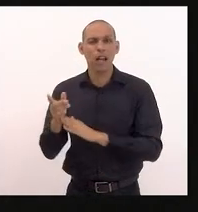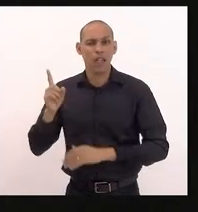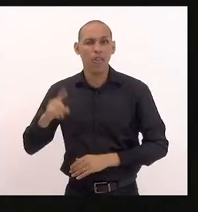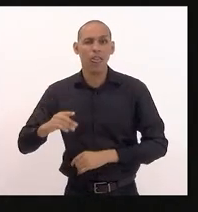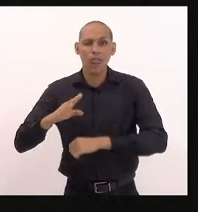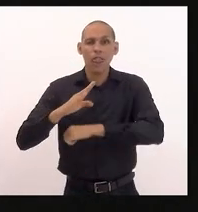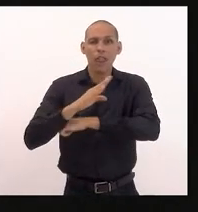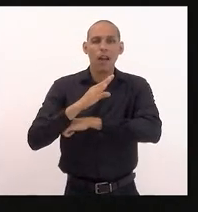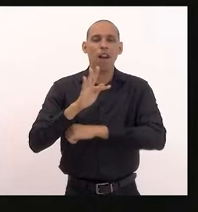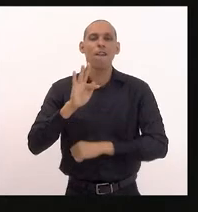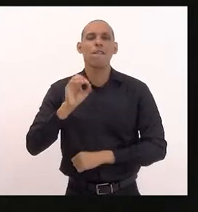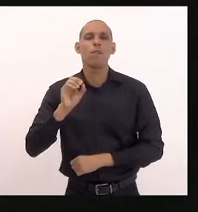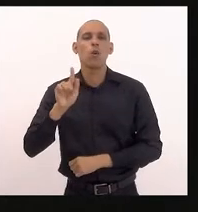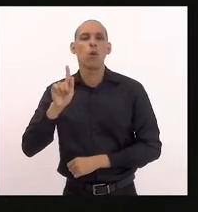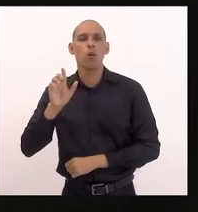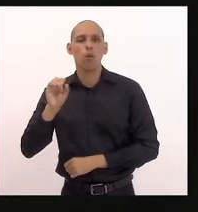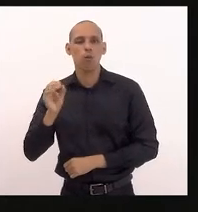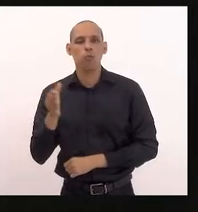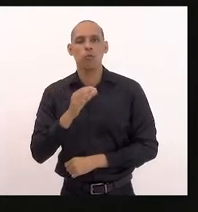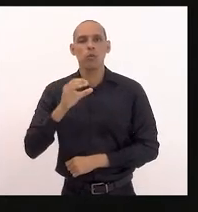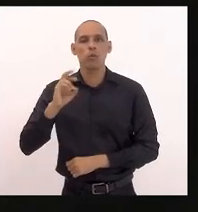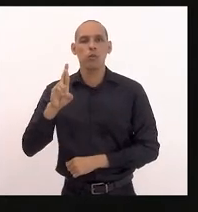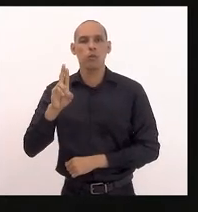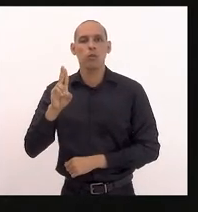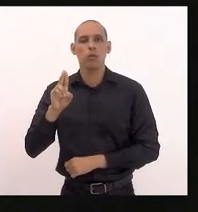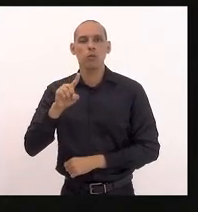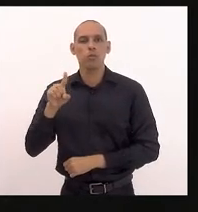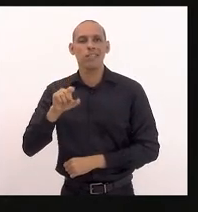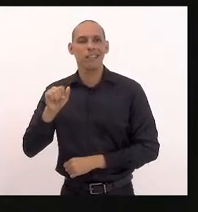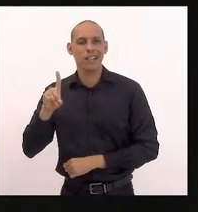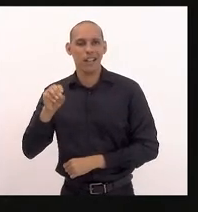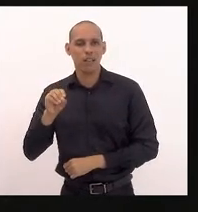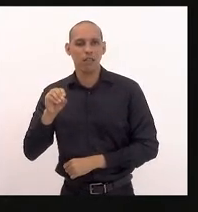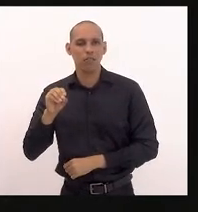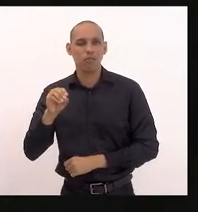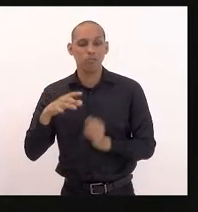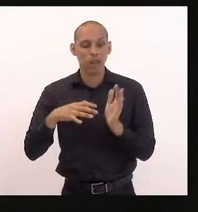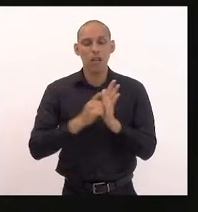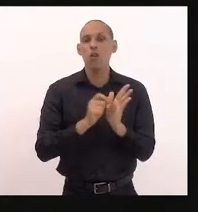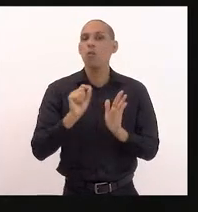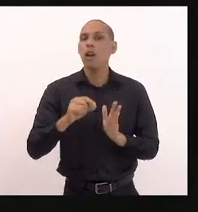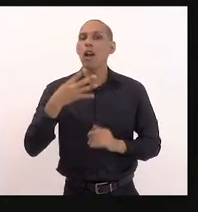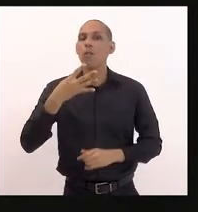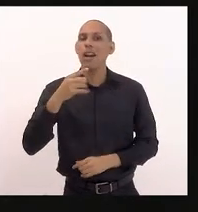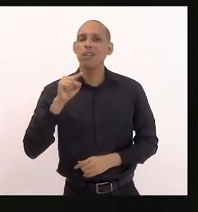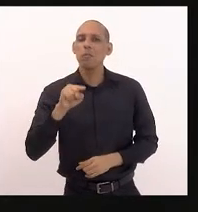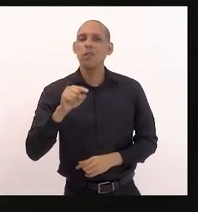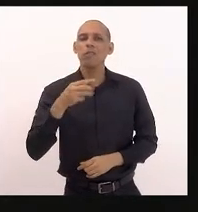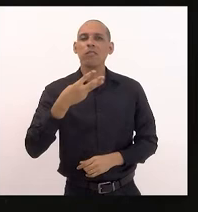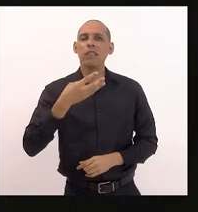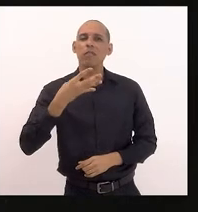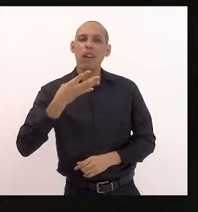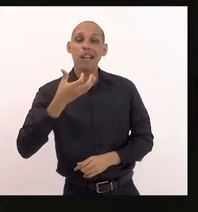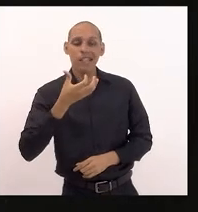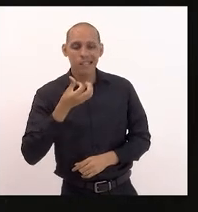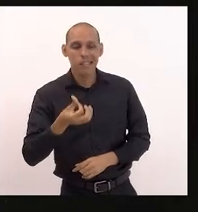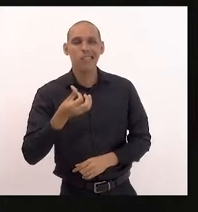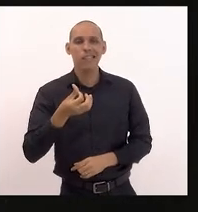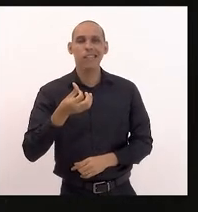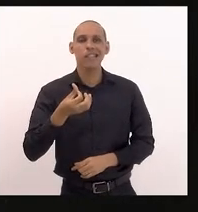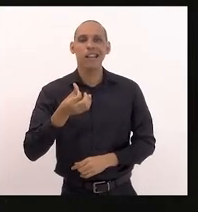fogo cruzado ela registrou 4.346 episódios